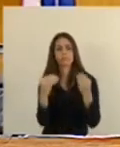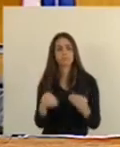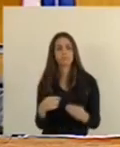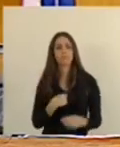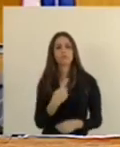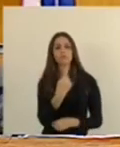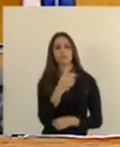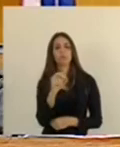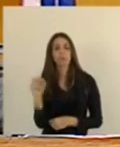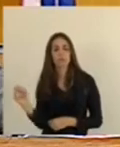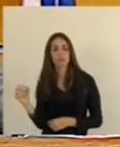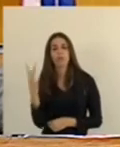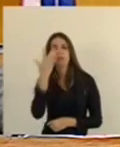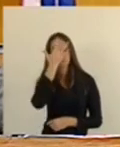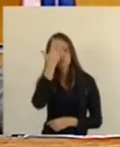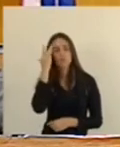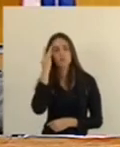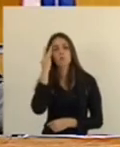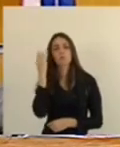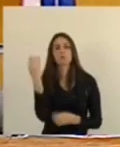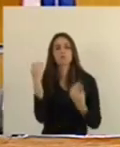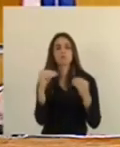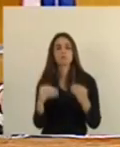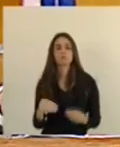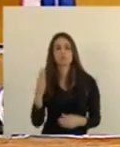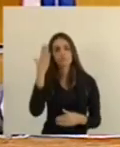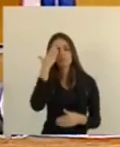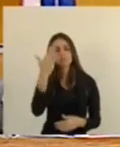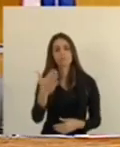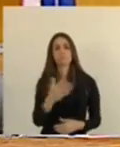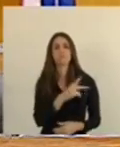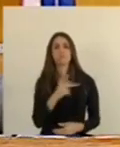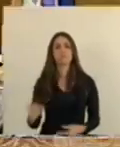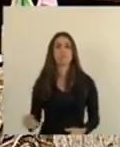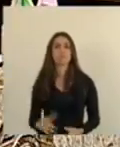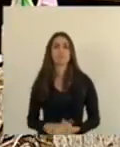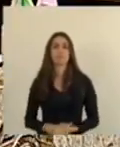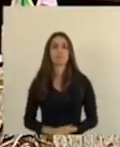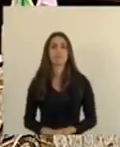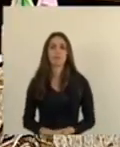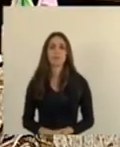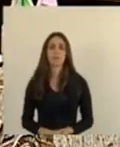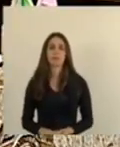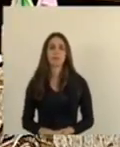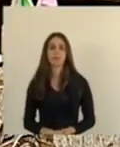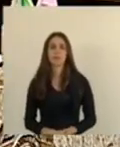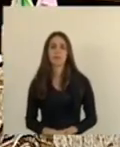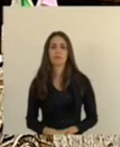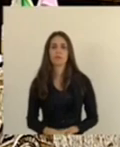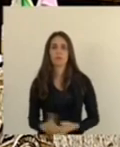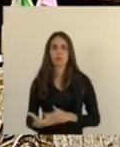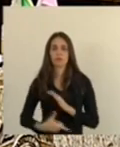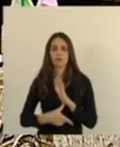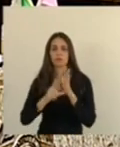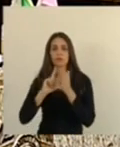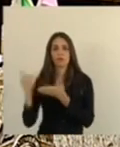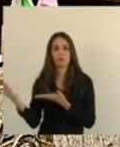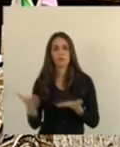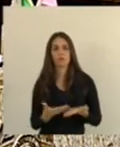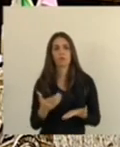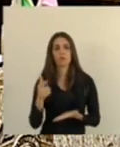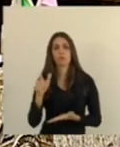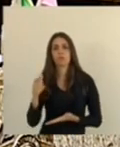.599 Pessoas Muito obrigado Presidente Antes de eu Convidar o próximo